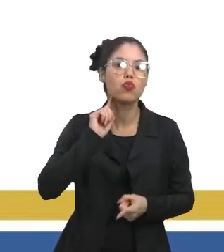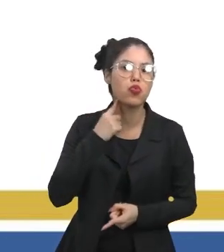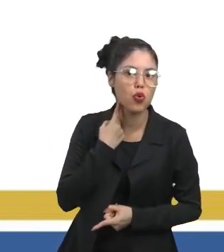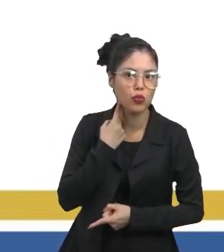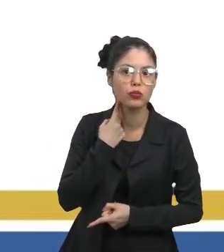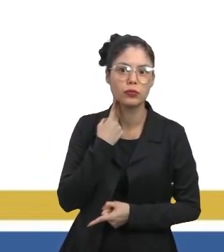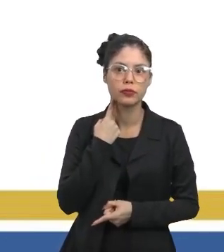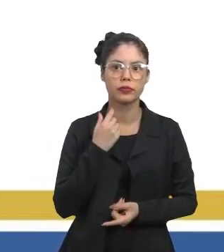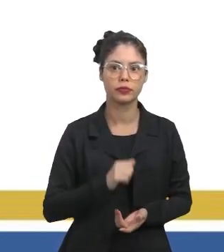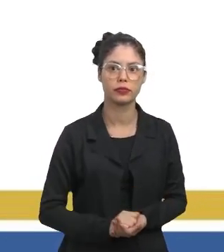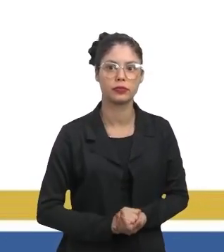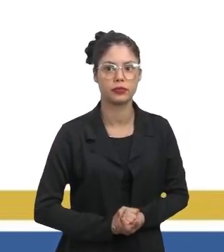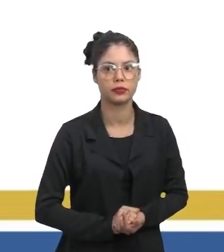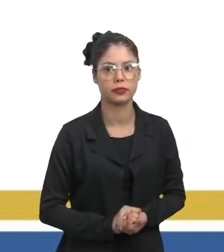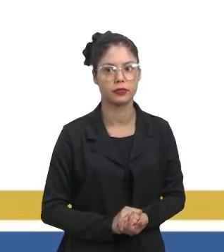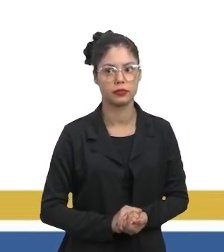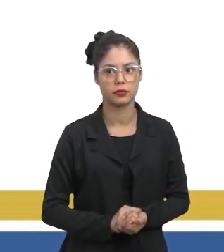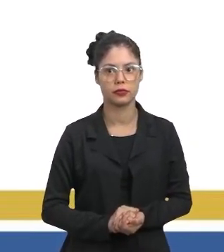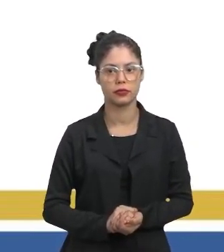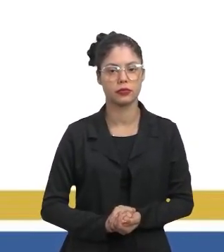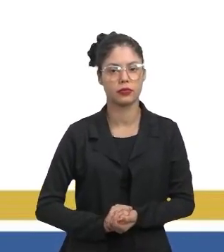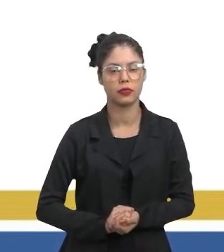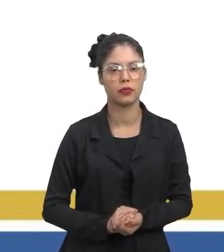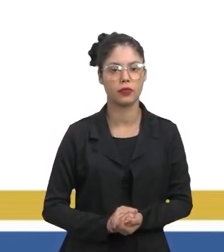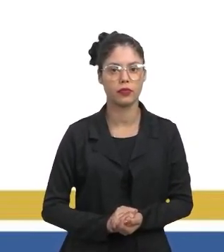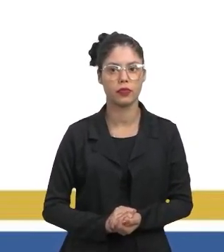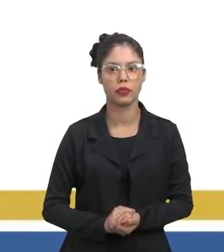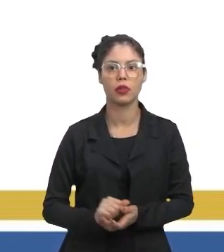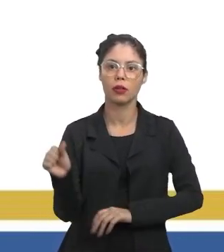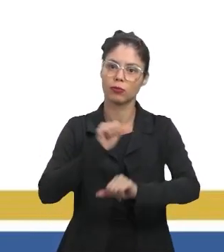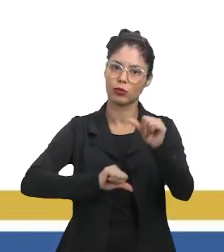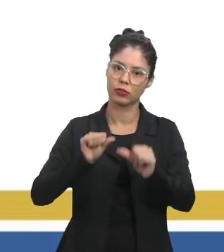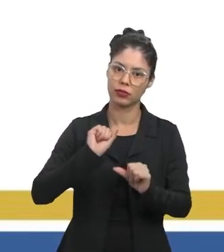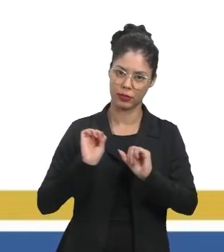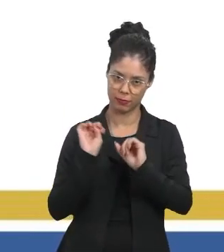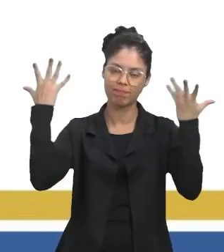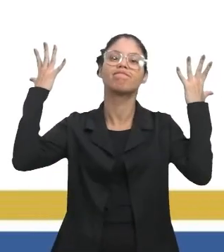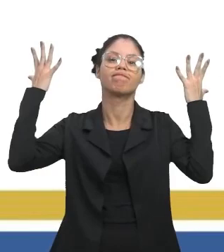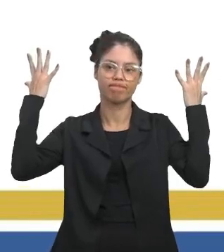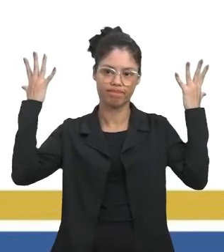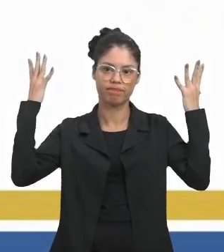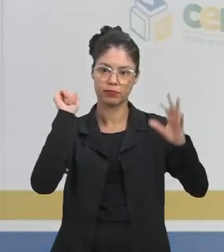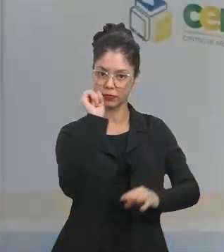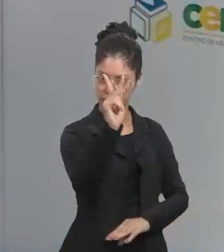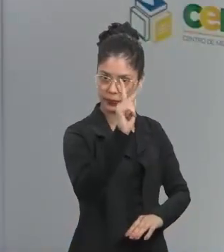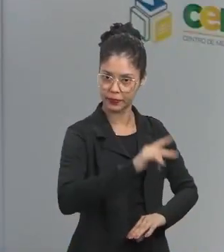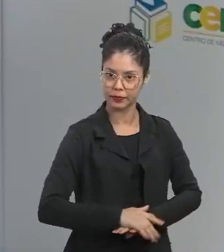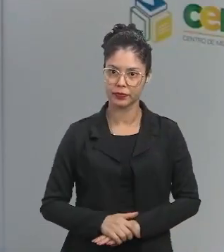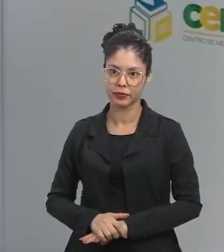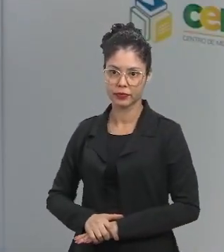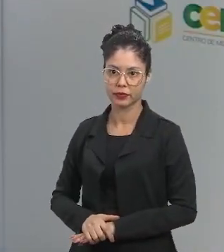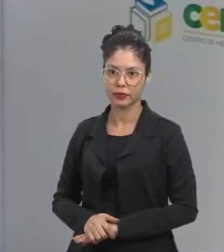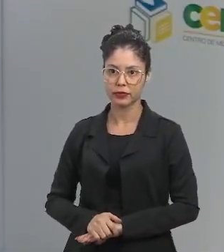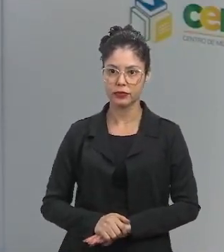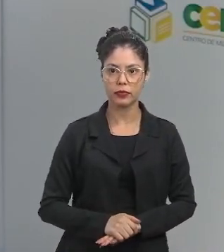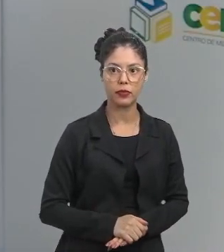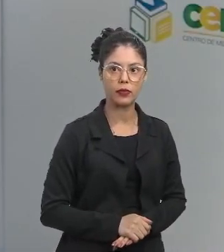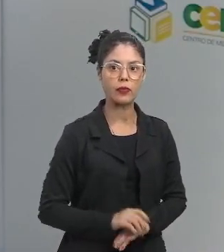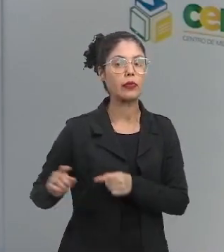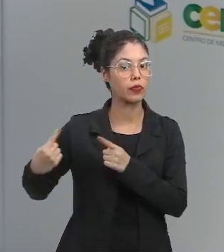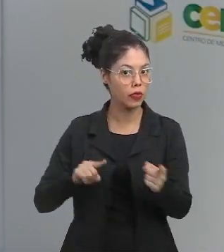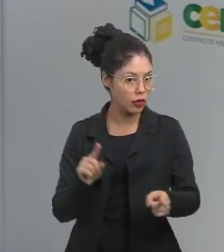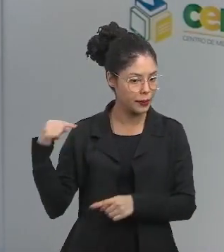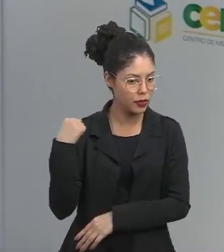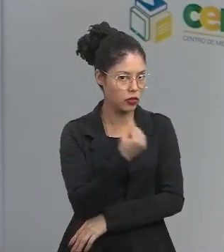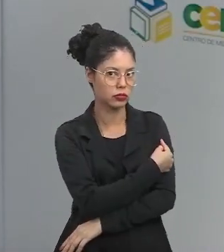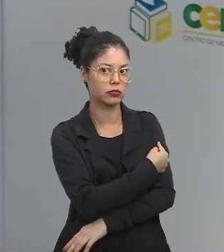e mudanças climáticas. Ok? Mudanças climáticas provocadas